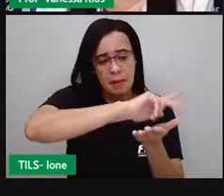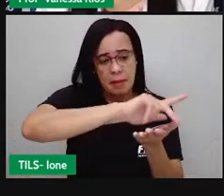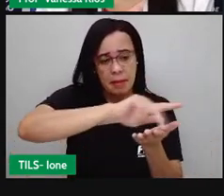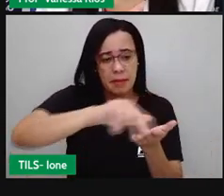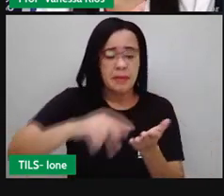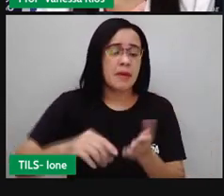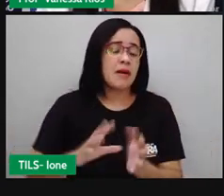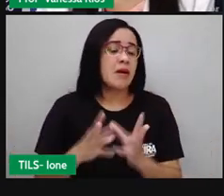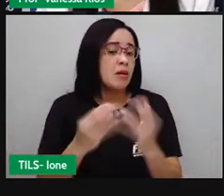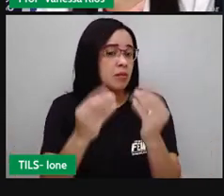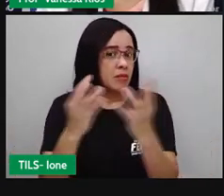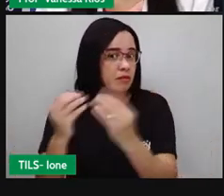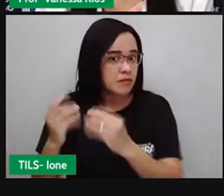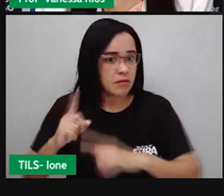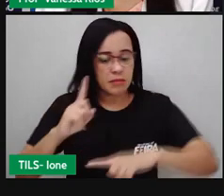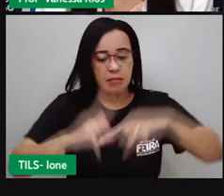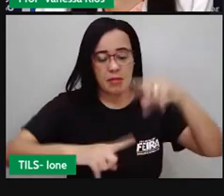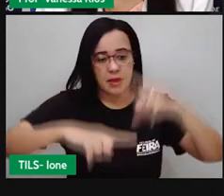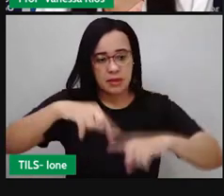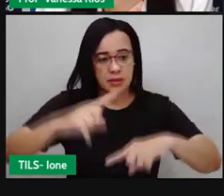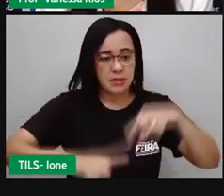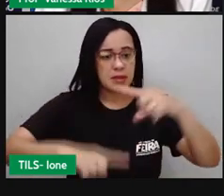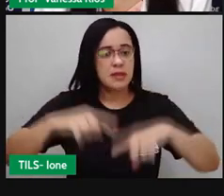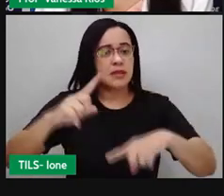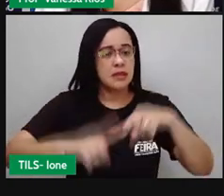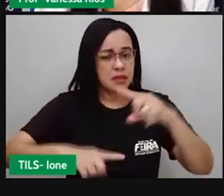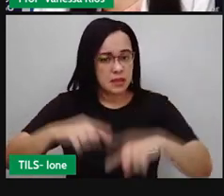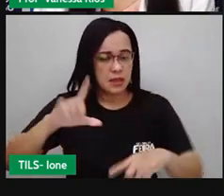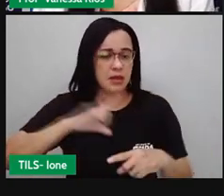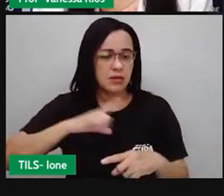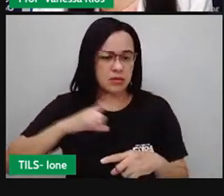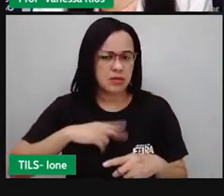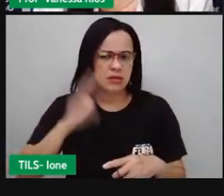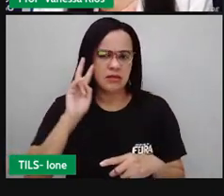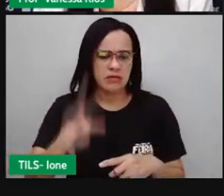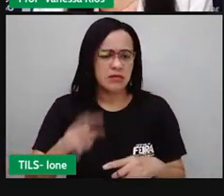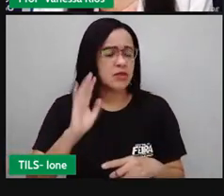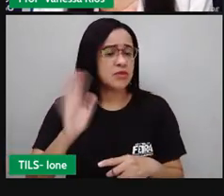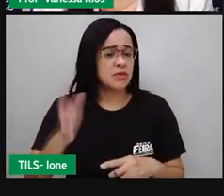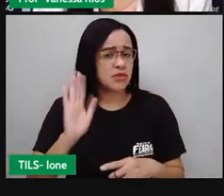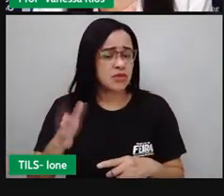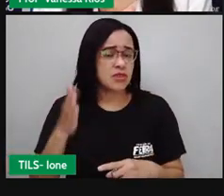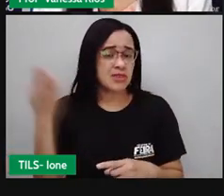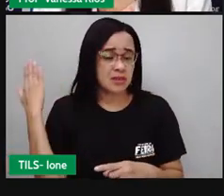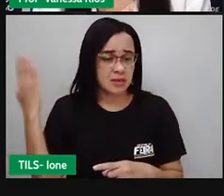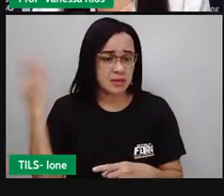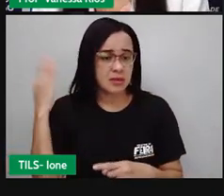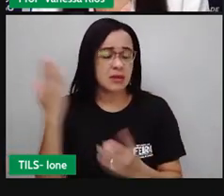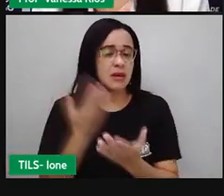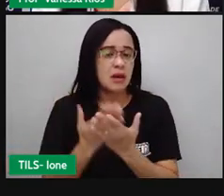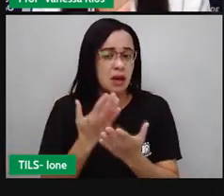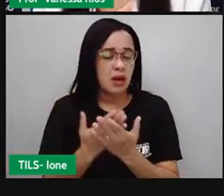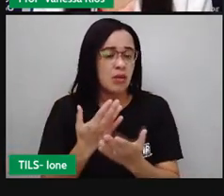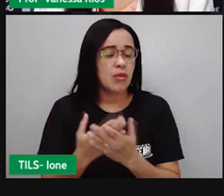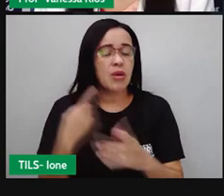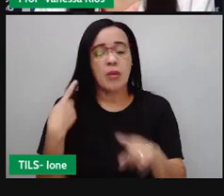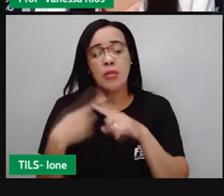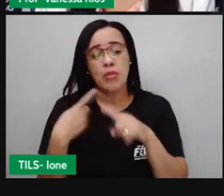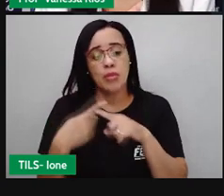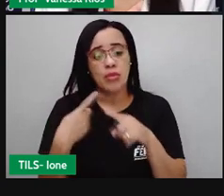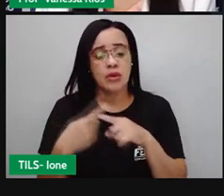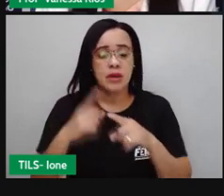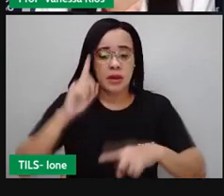observou, né? Em outras aulas aí, estudamos, sobre como os materiais são variados e como eles